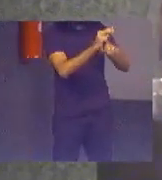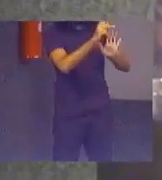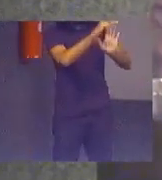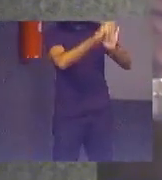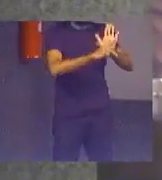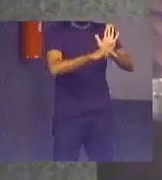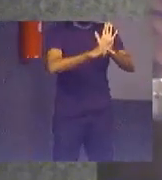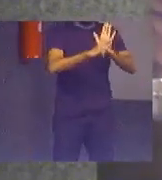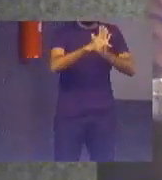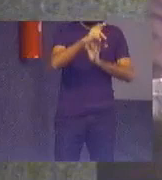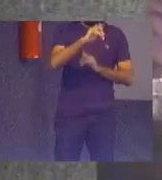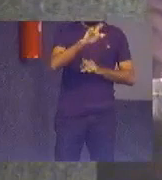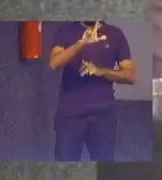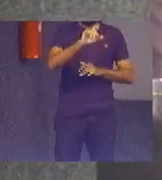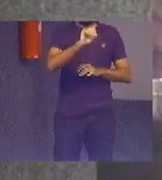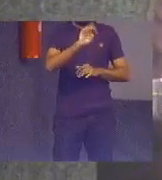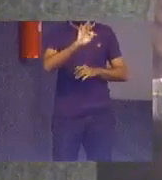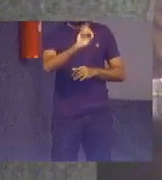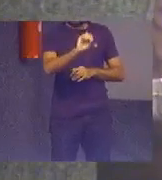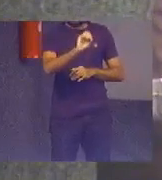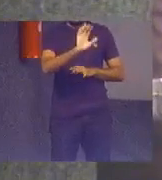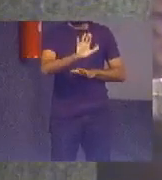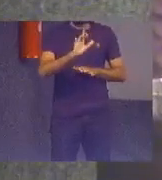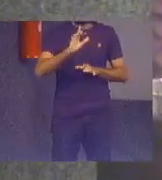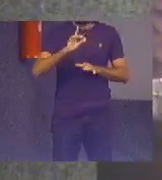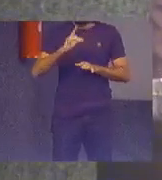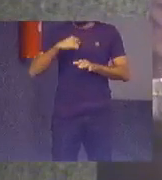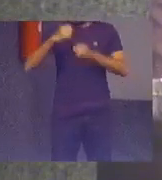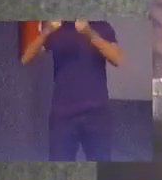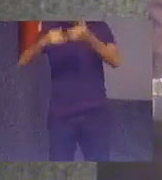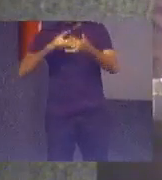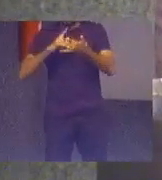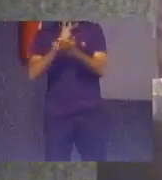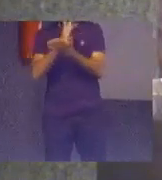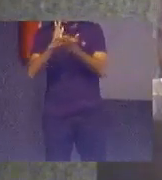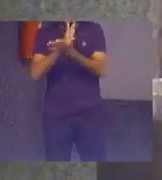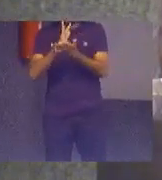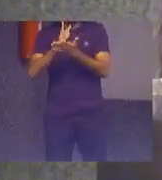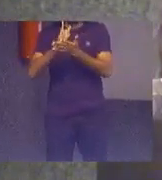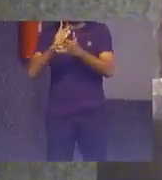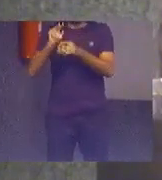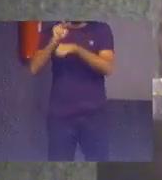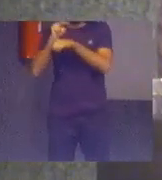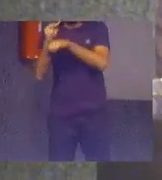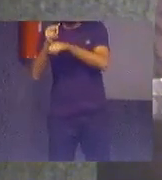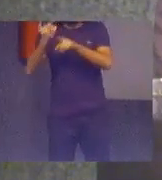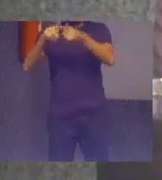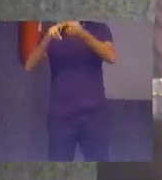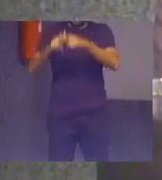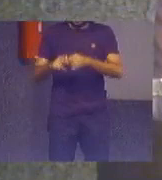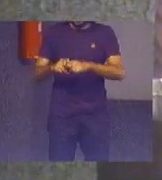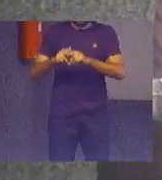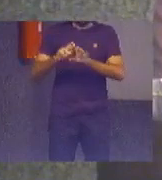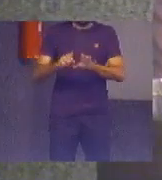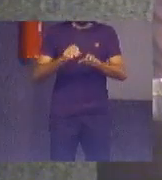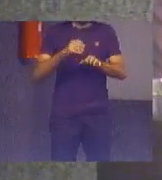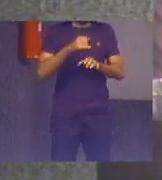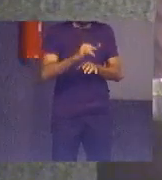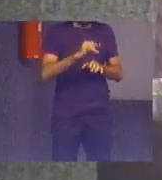ferramenta de auditoria que se chama de monitoramento. Depois que é realizada uma auditoria,